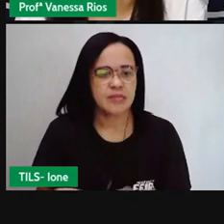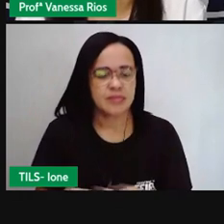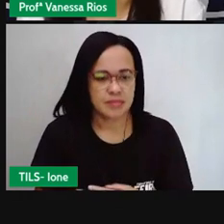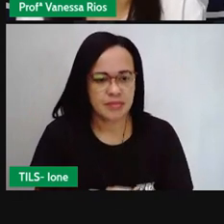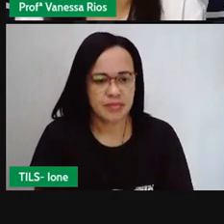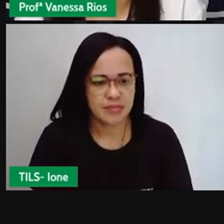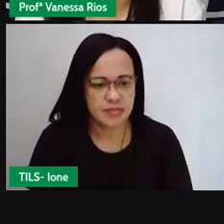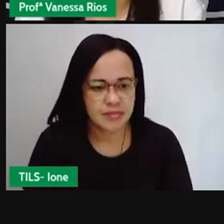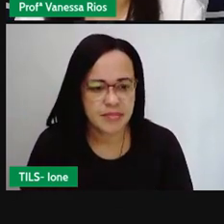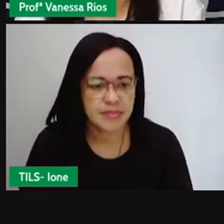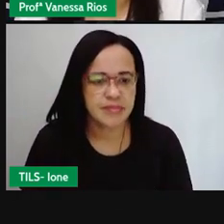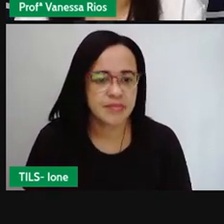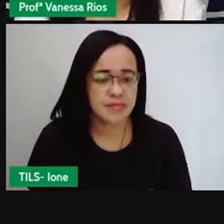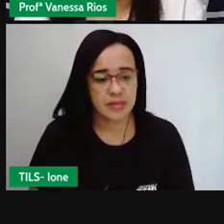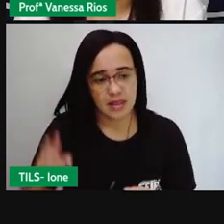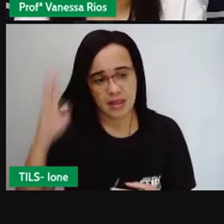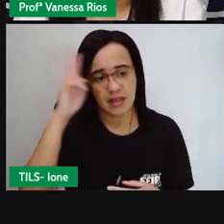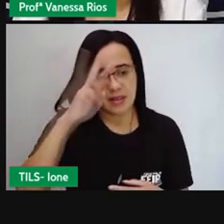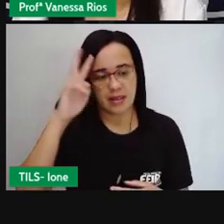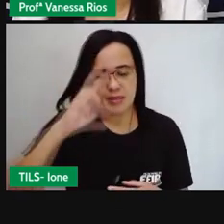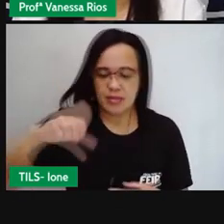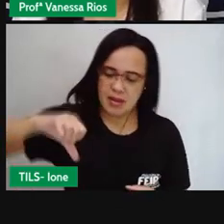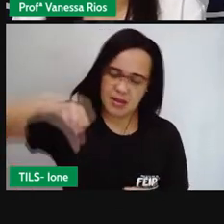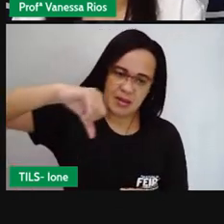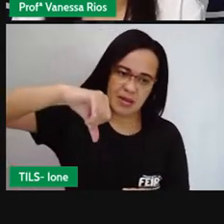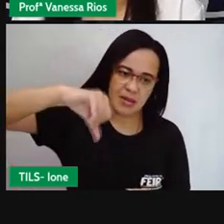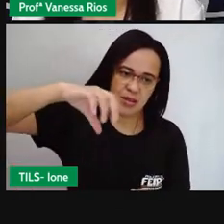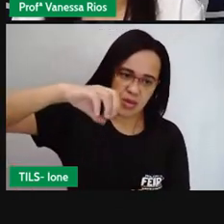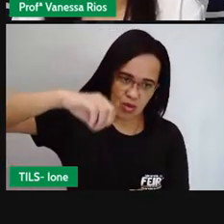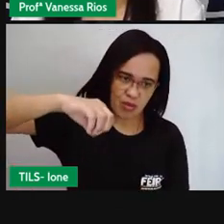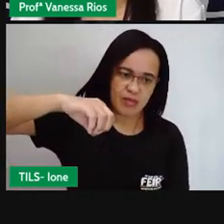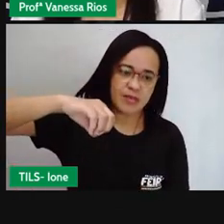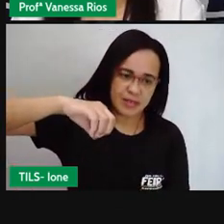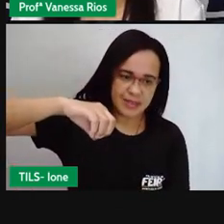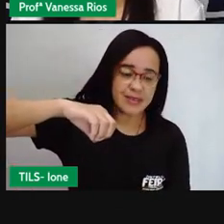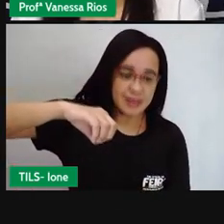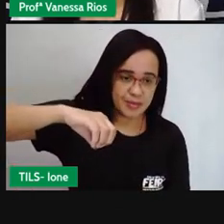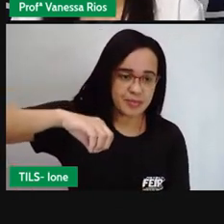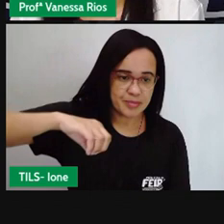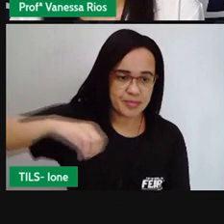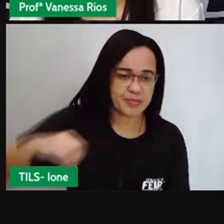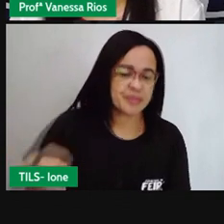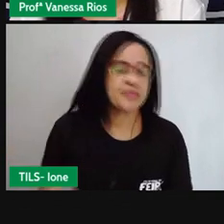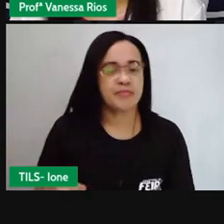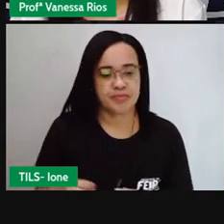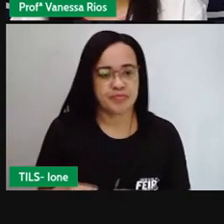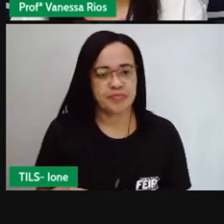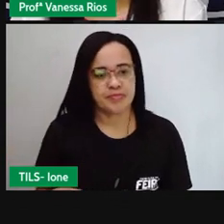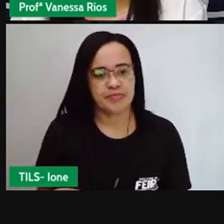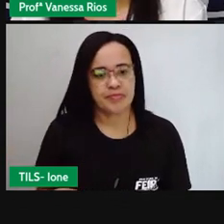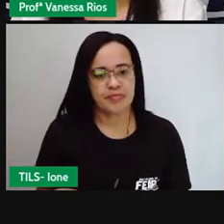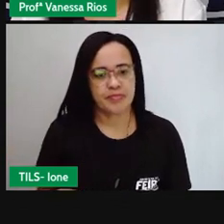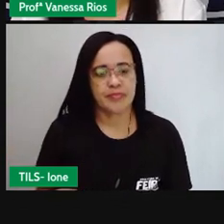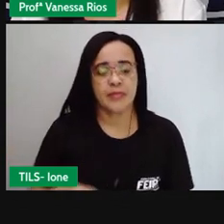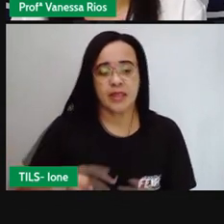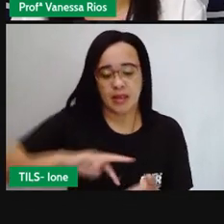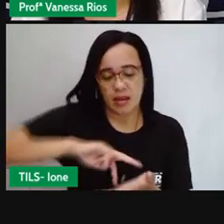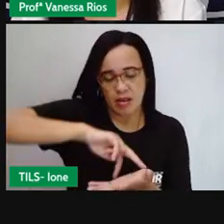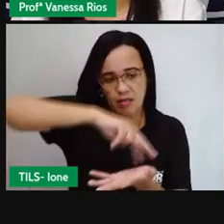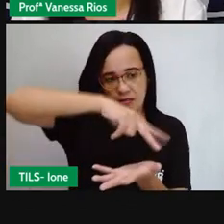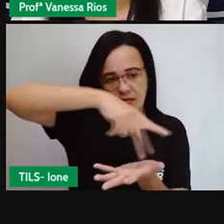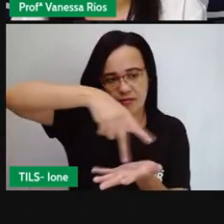reto, um ângulo de 90 graus. Então a gente tem que, ó, simplesmente virar a esquerda